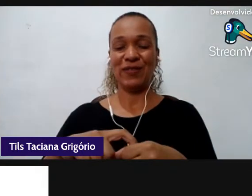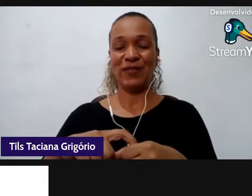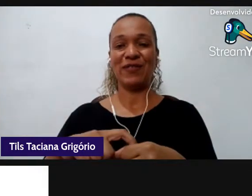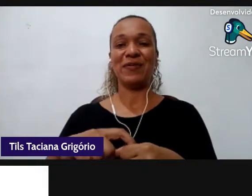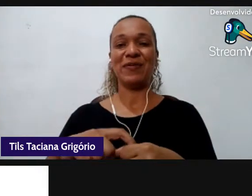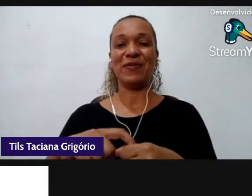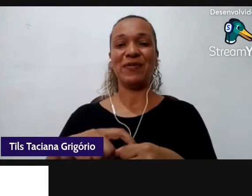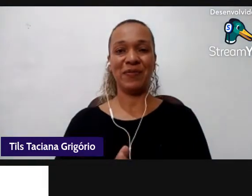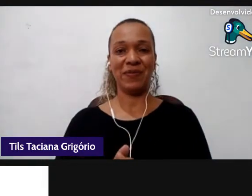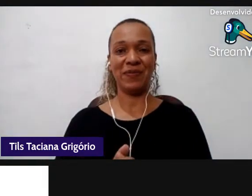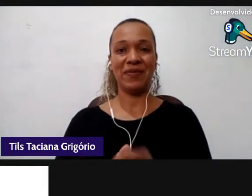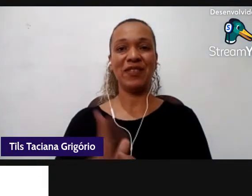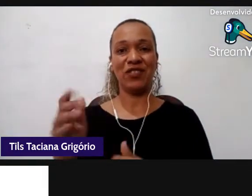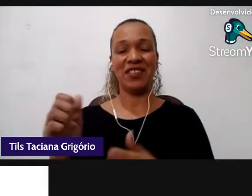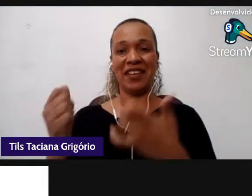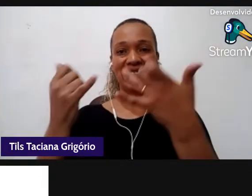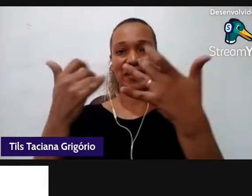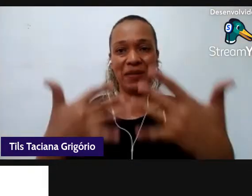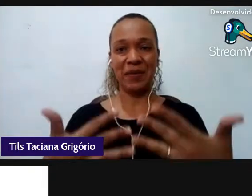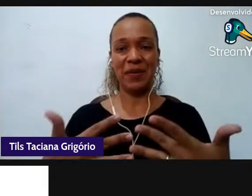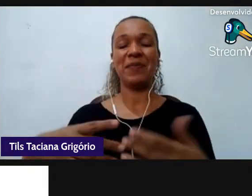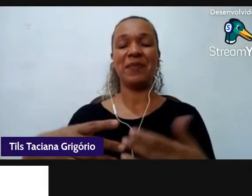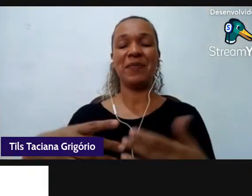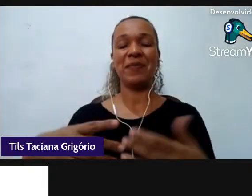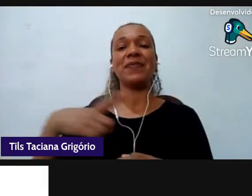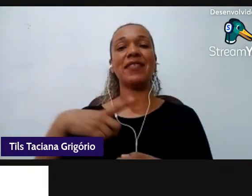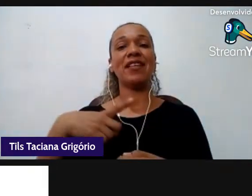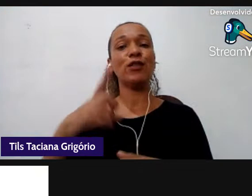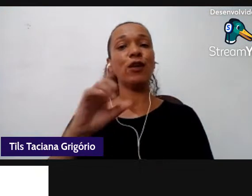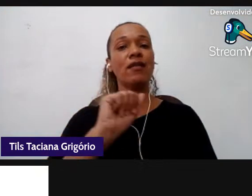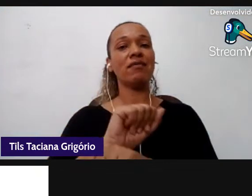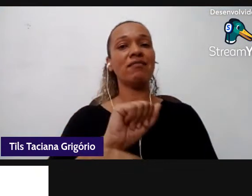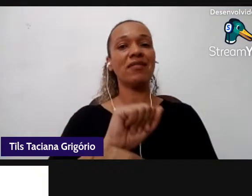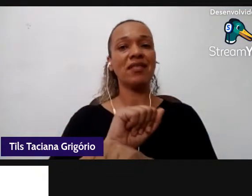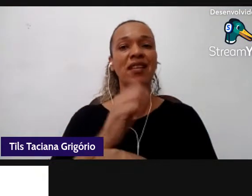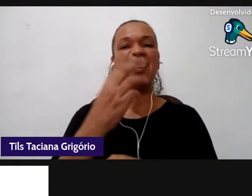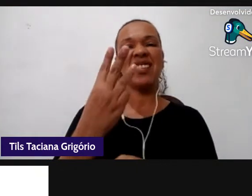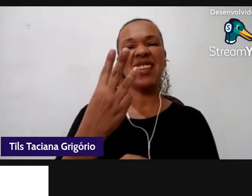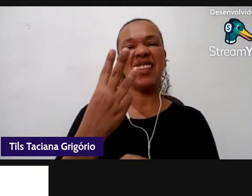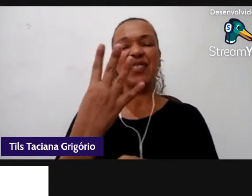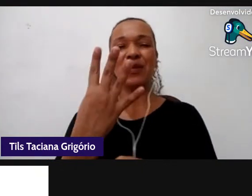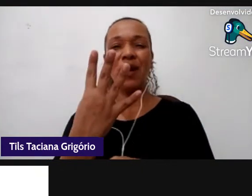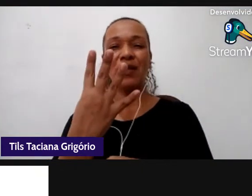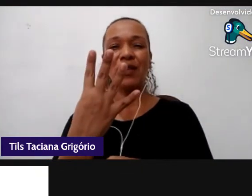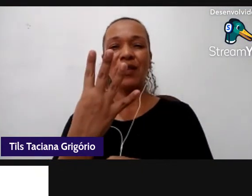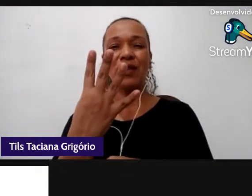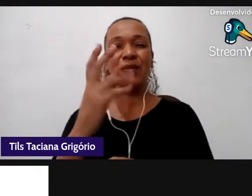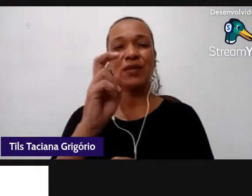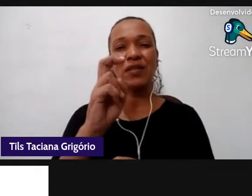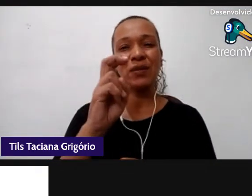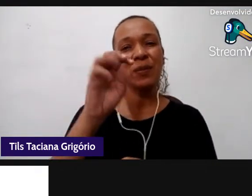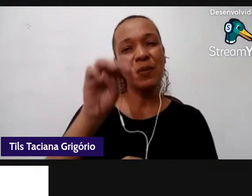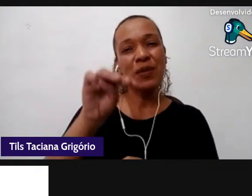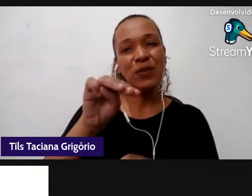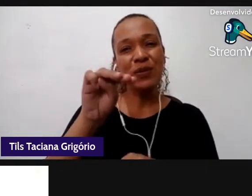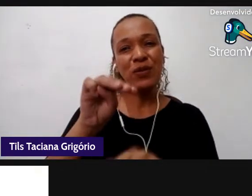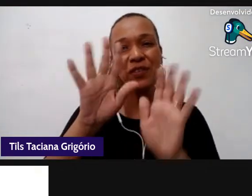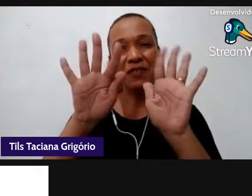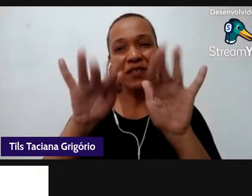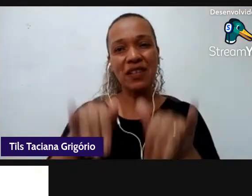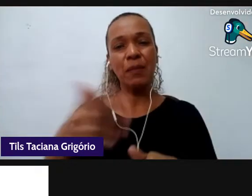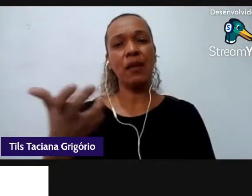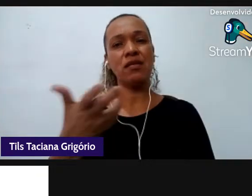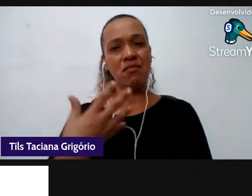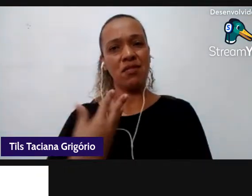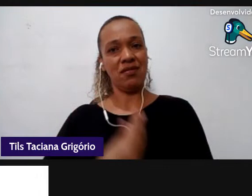tinha dito aqui Cirlei que nós estávamos só há três quatro cinco minutinhos da finalização mas eu queria muito tê-la aqui conosco né